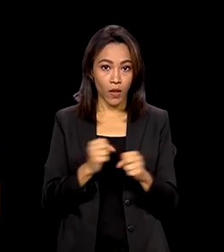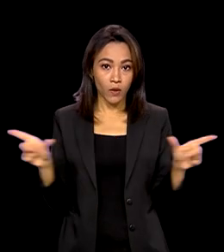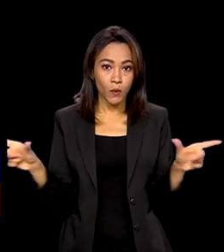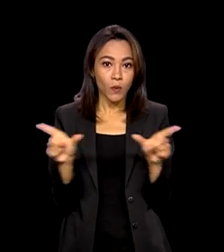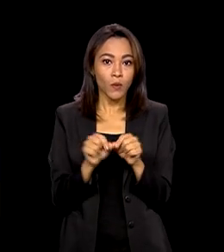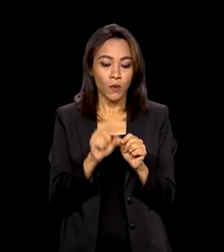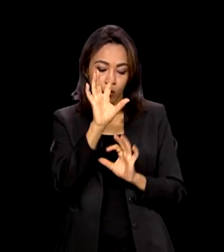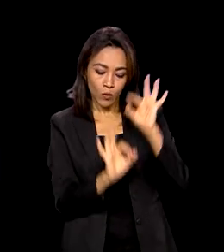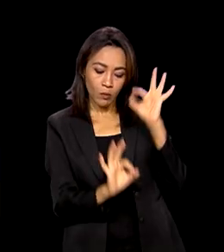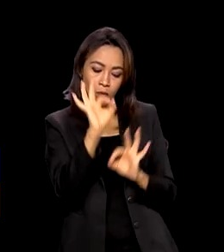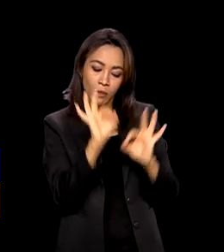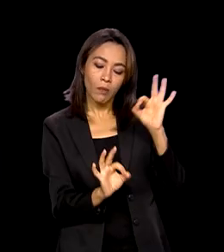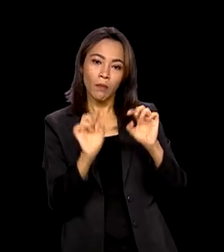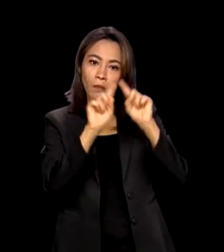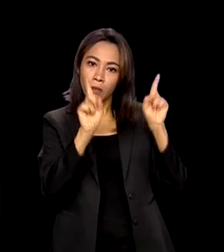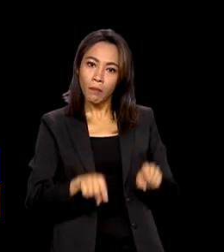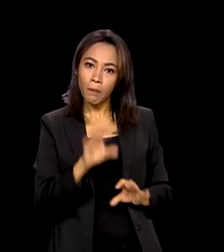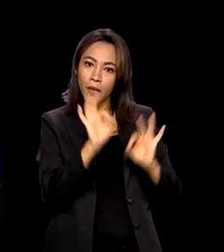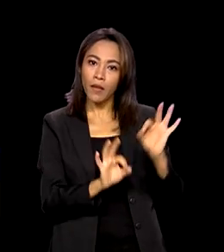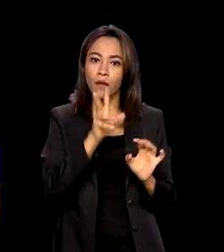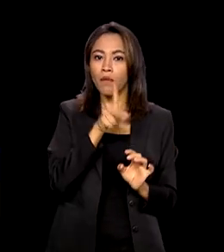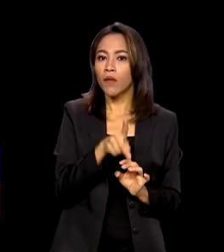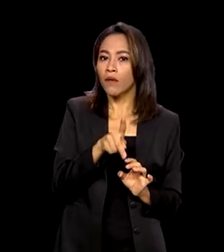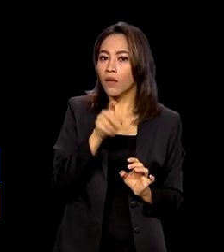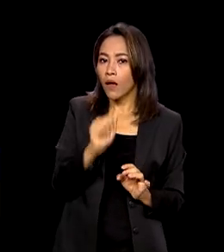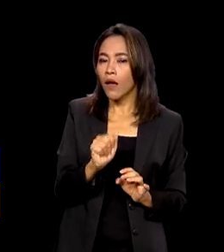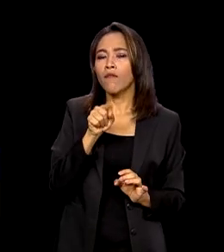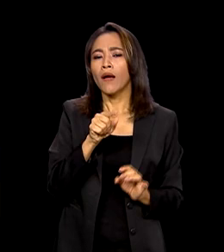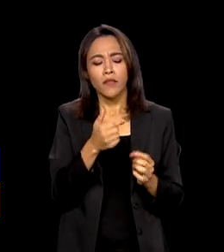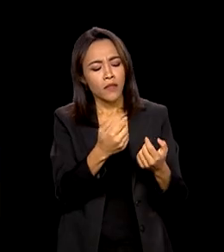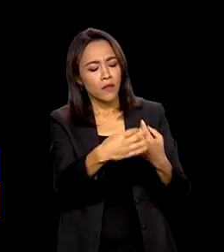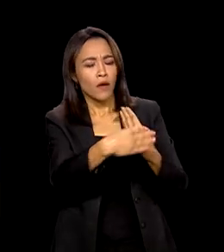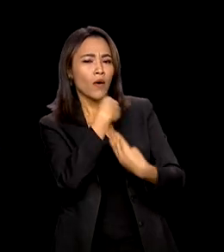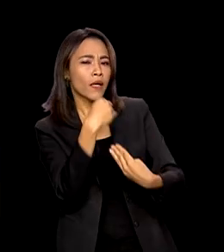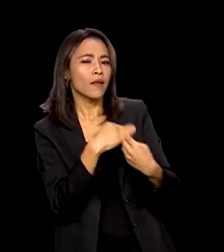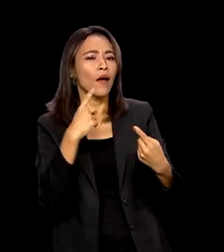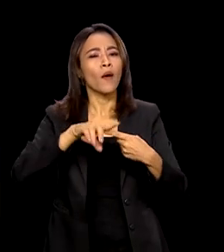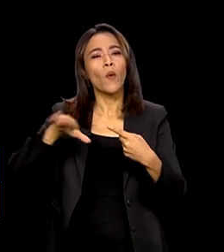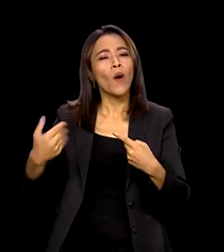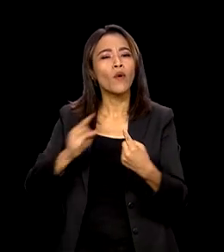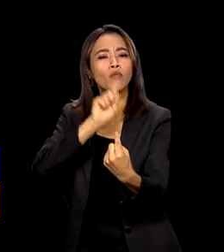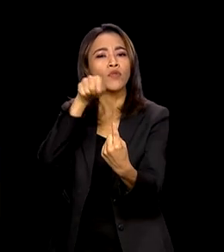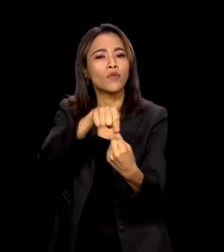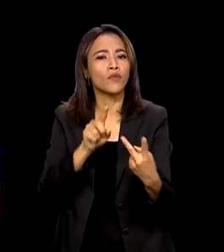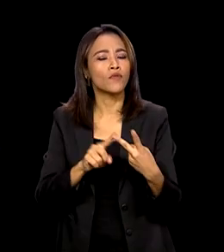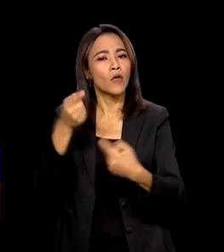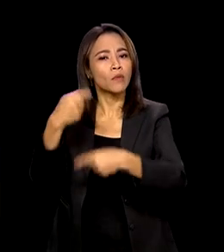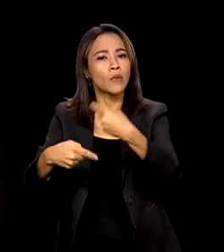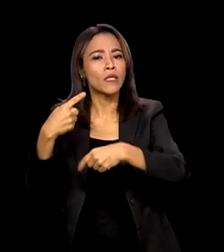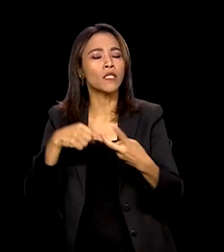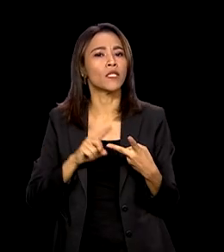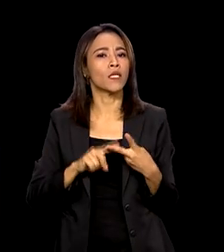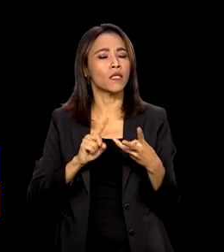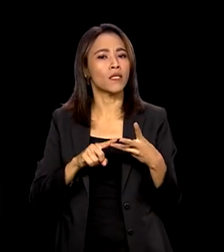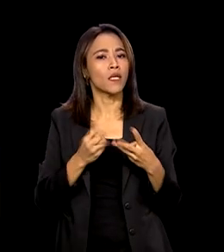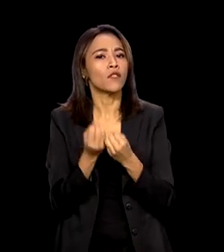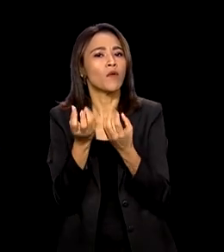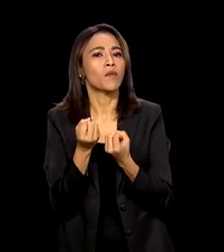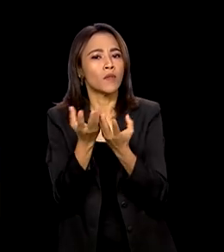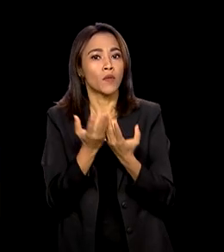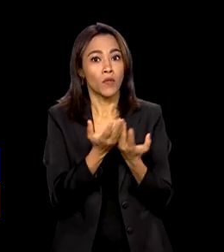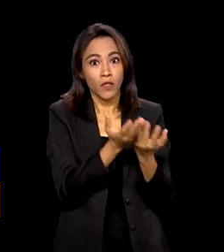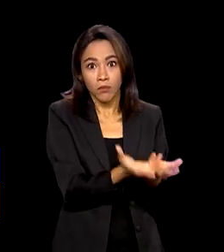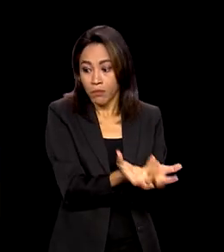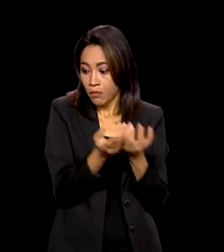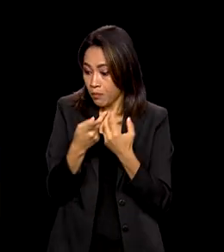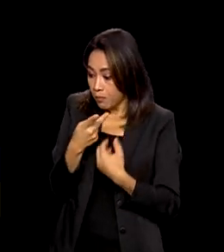Plurianual, que vai dizer quais são os programas, ações, políticas públicas, metas e indicadores para o governo federal